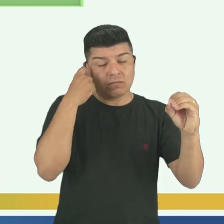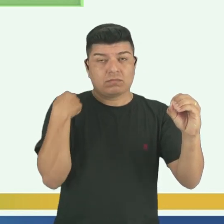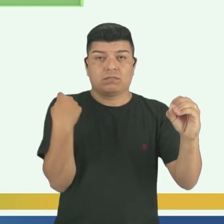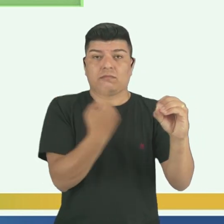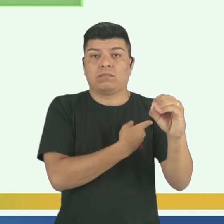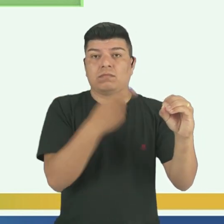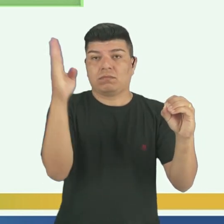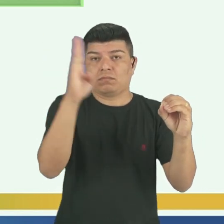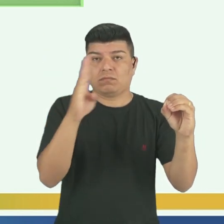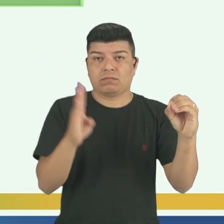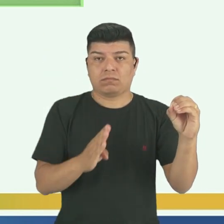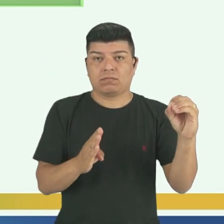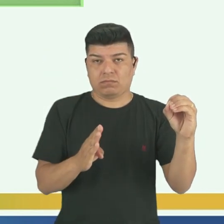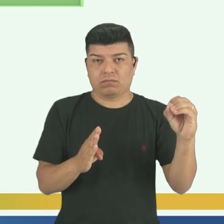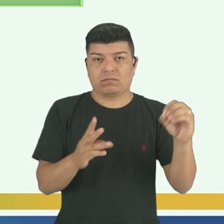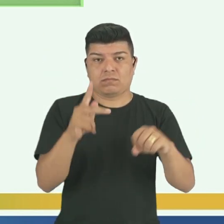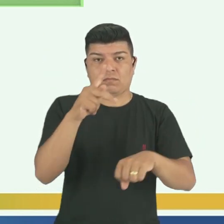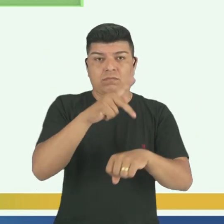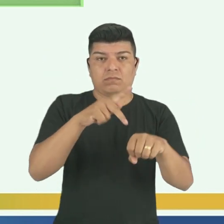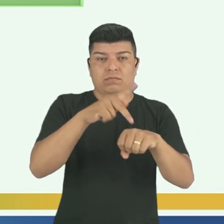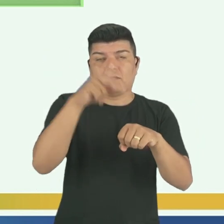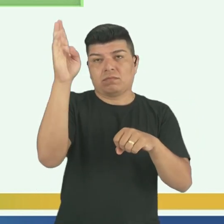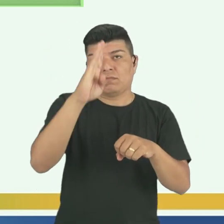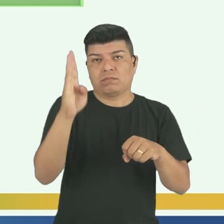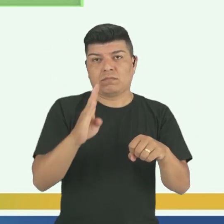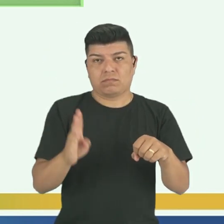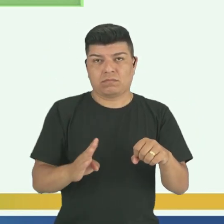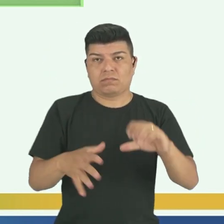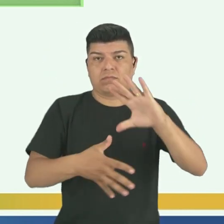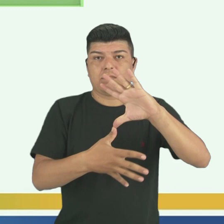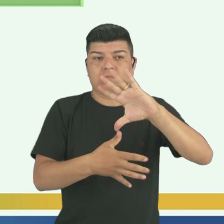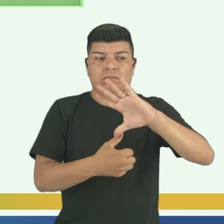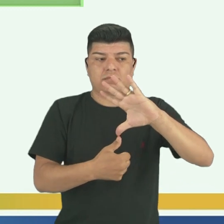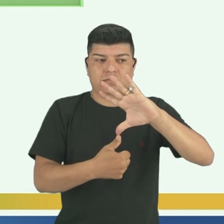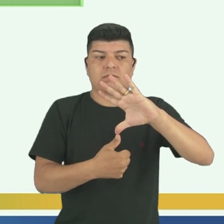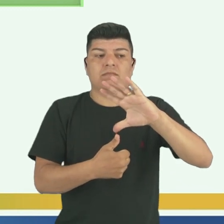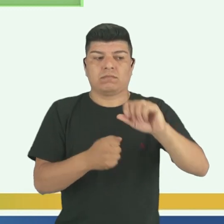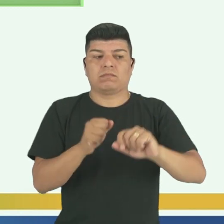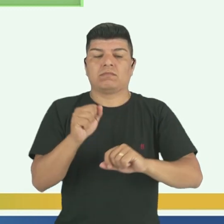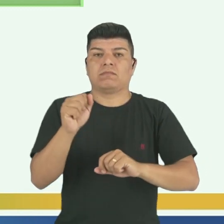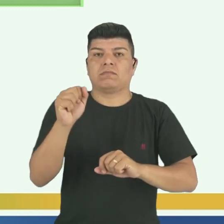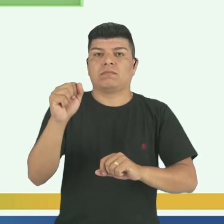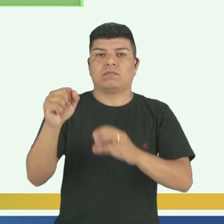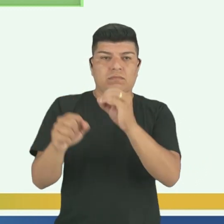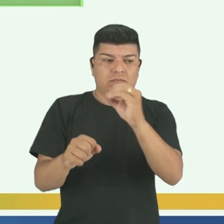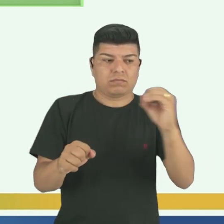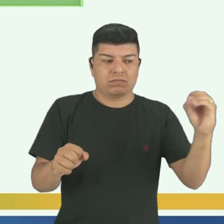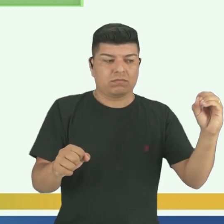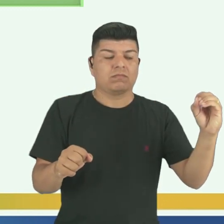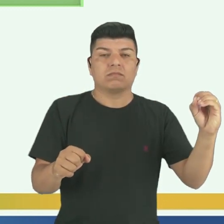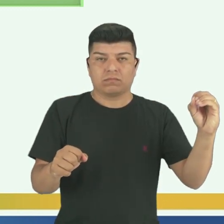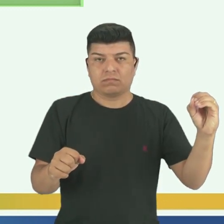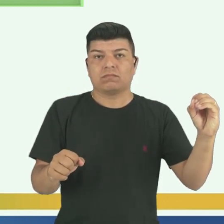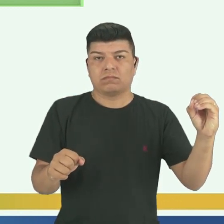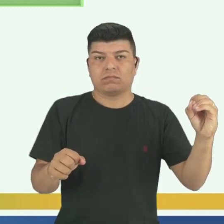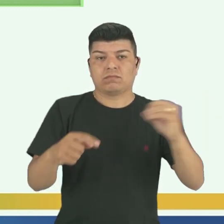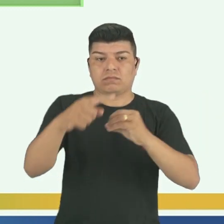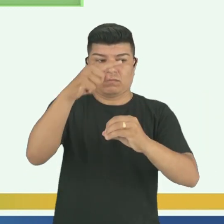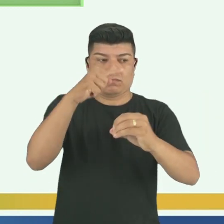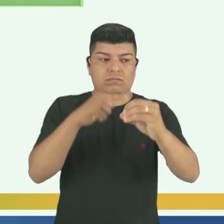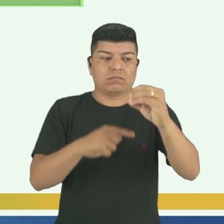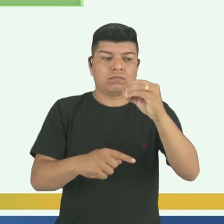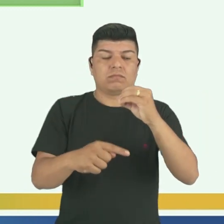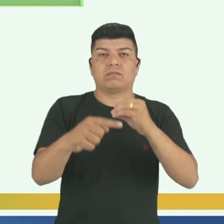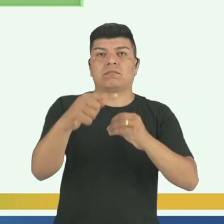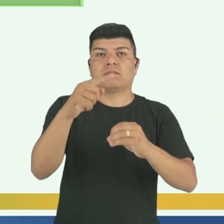brasileiros, o Brasil, vamos lá, América do Sul, está onde? Está ao oeste do Meridiano de Greenwich, como você